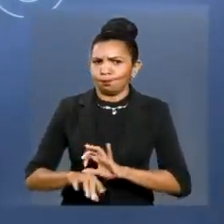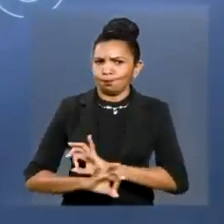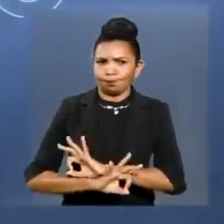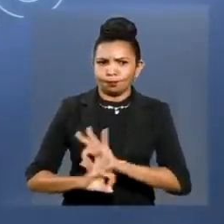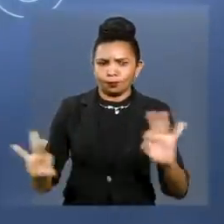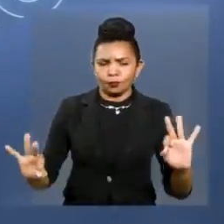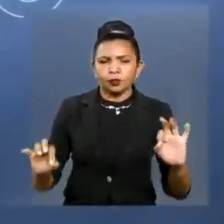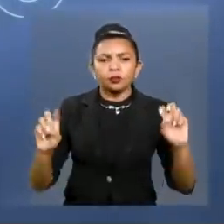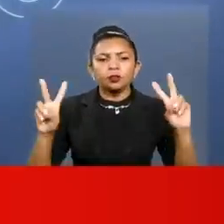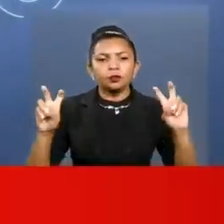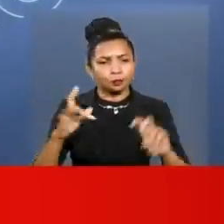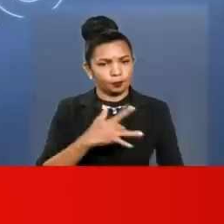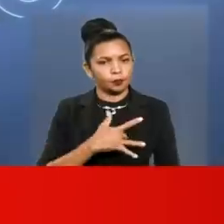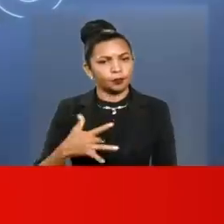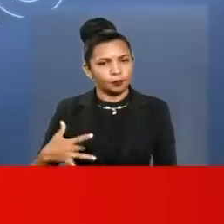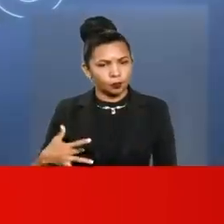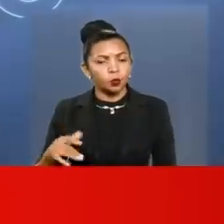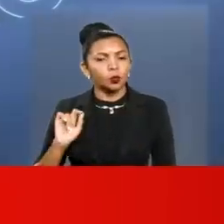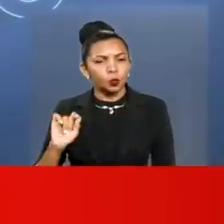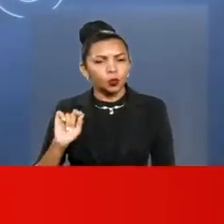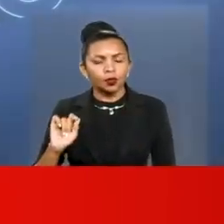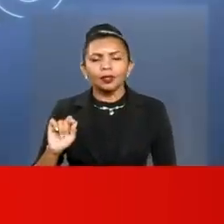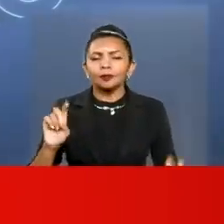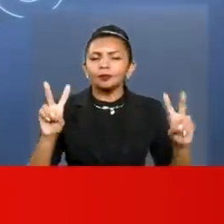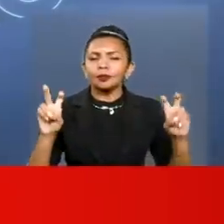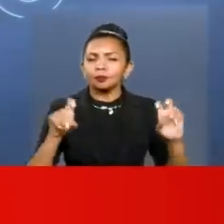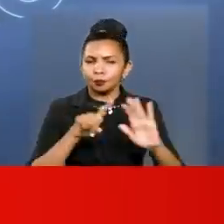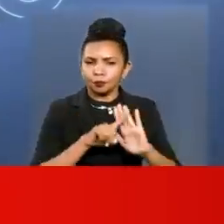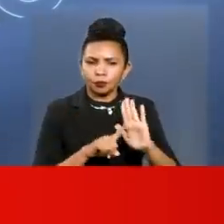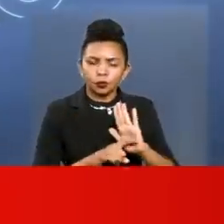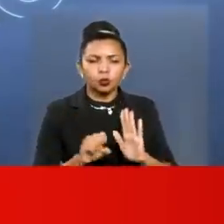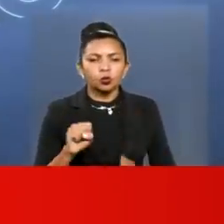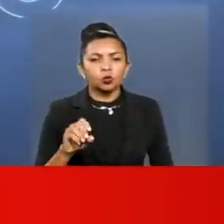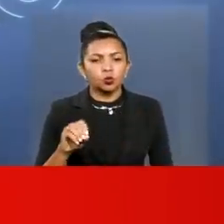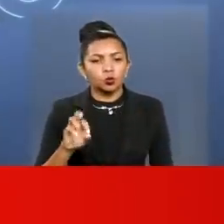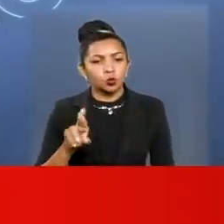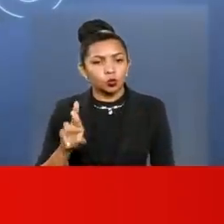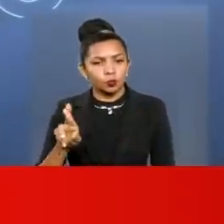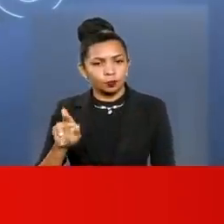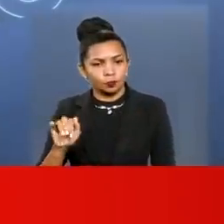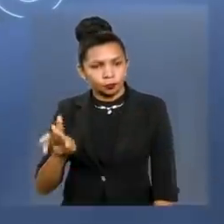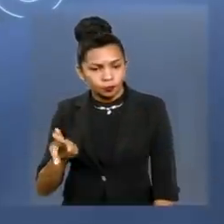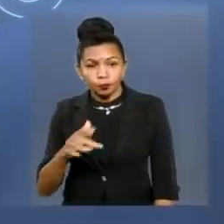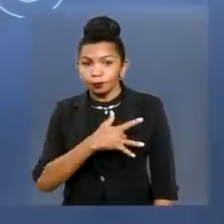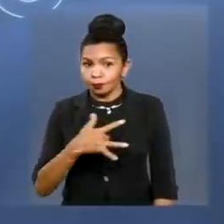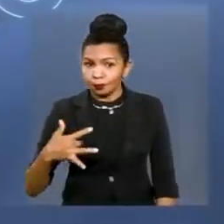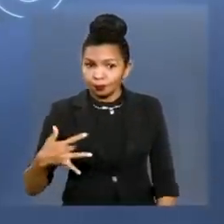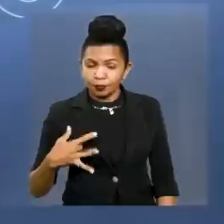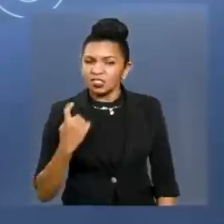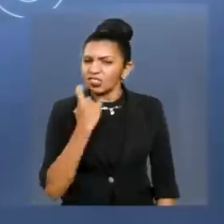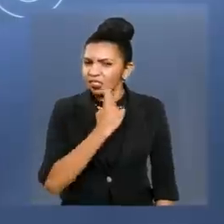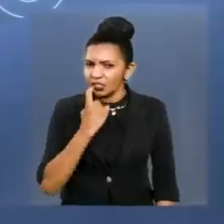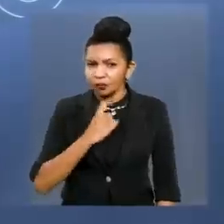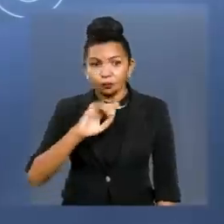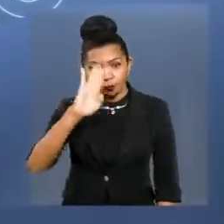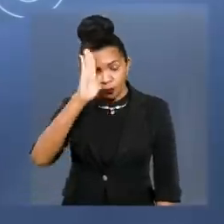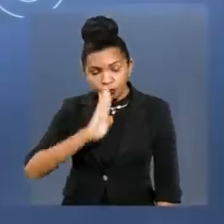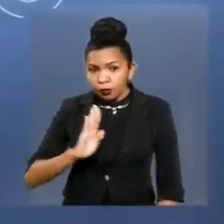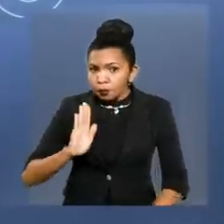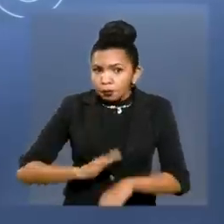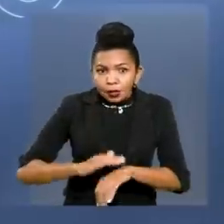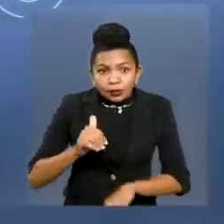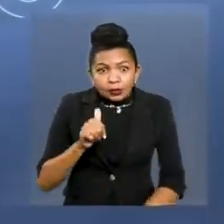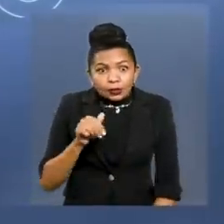área da saúde. Há exemplos do Sorrir, saúde odontológica gratuita, milhares de atendimentos, mais de 15 mil